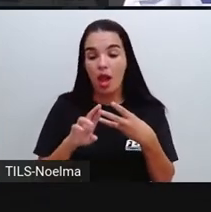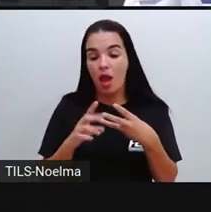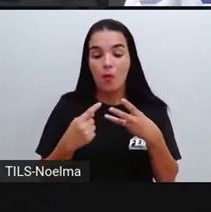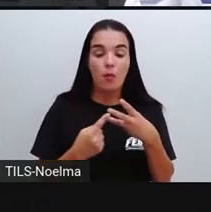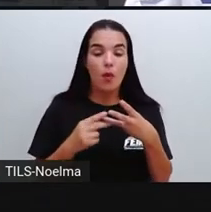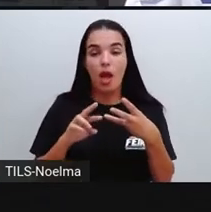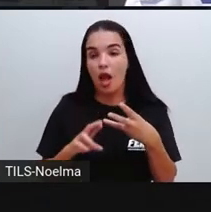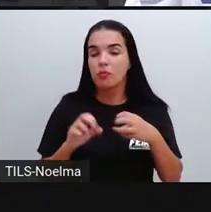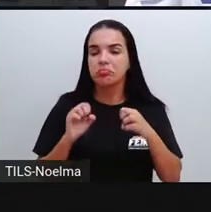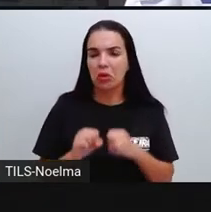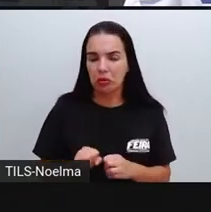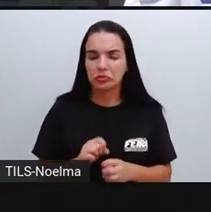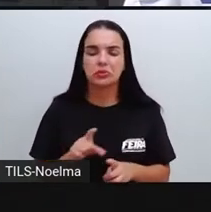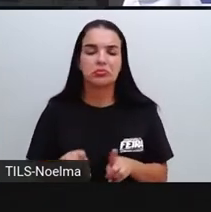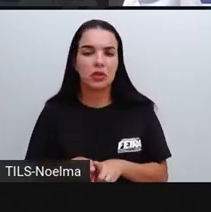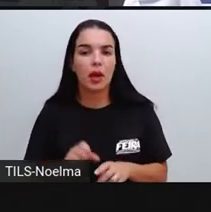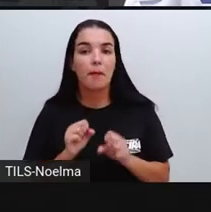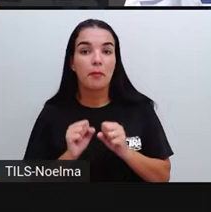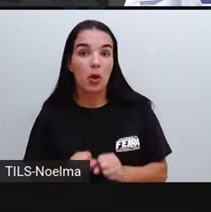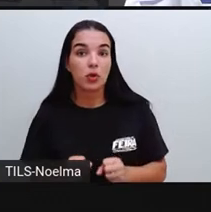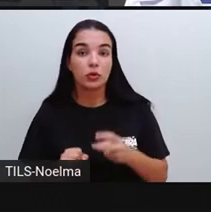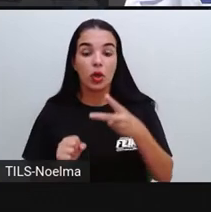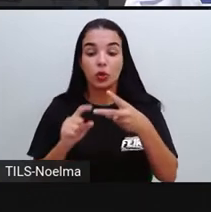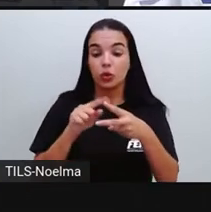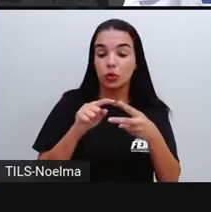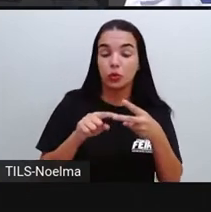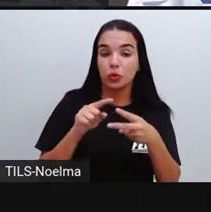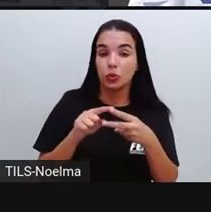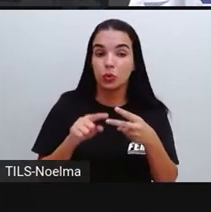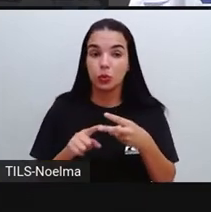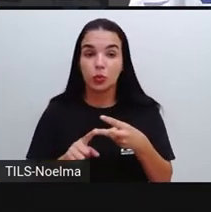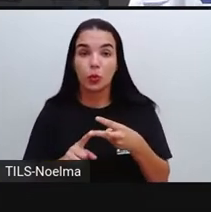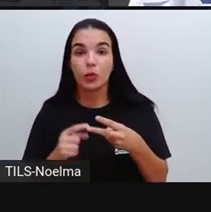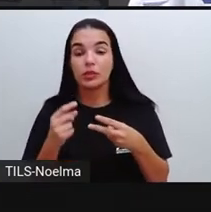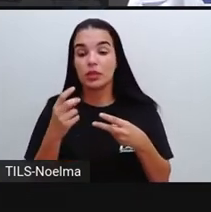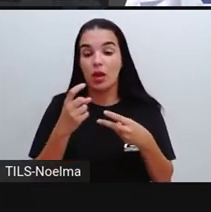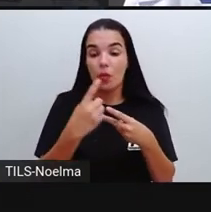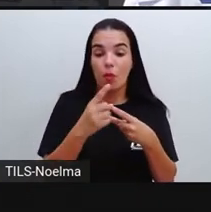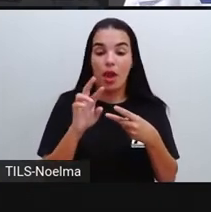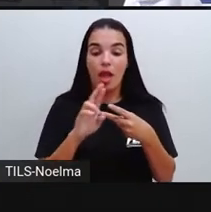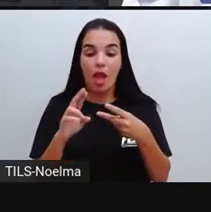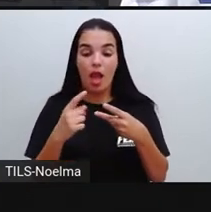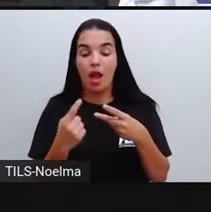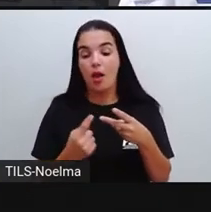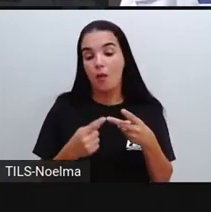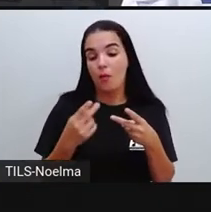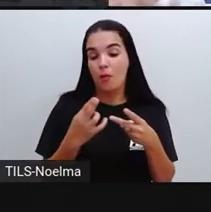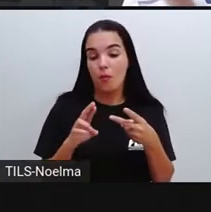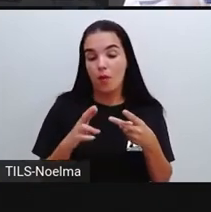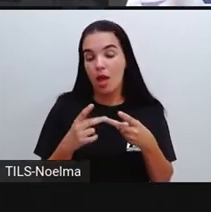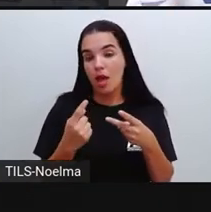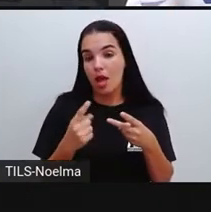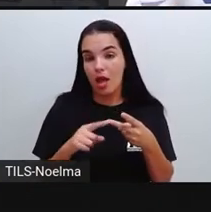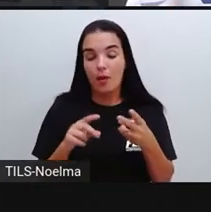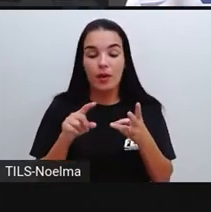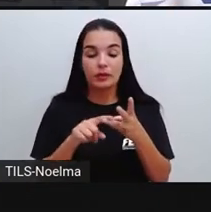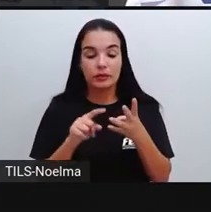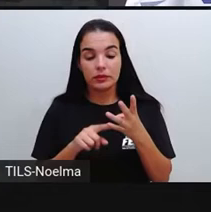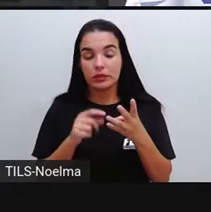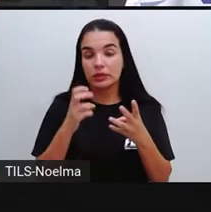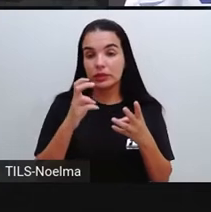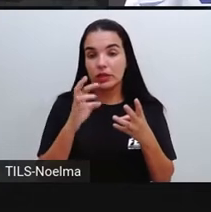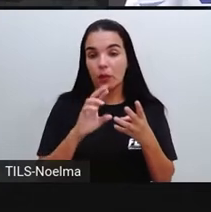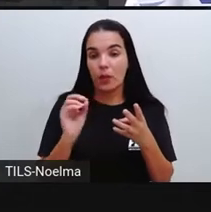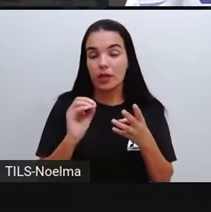Eu poderia colocar 2 moedas de 1 real e 2 de 50 centavos. Então, existem várias formas aí